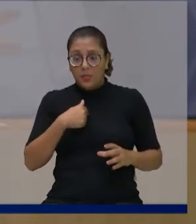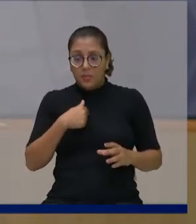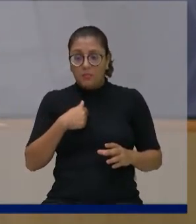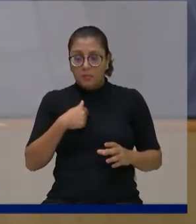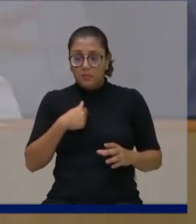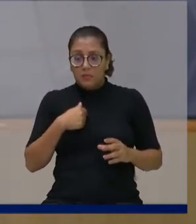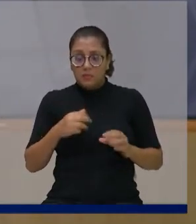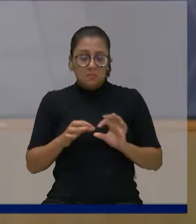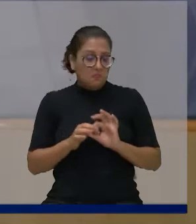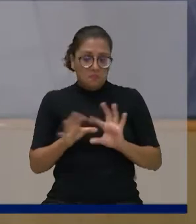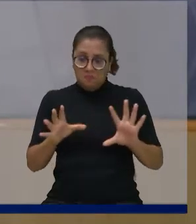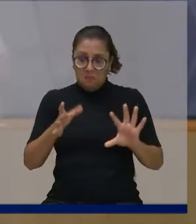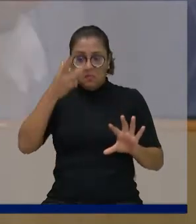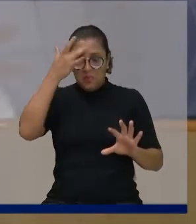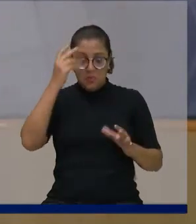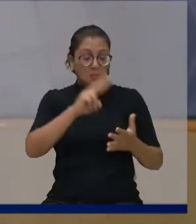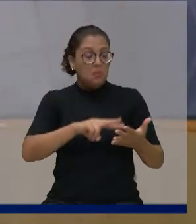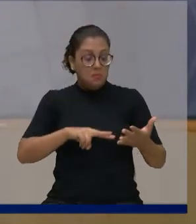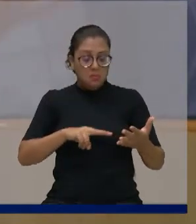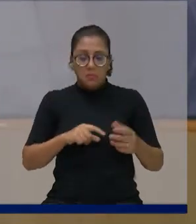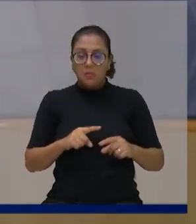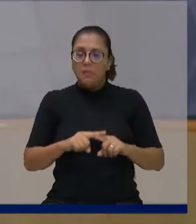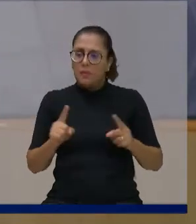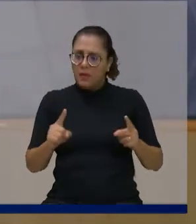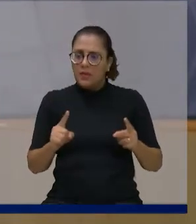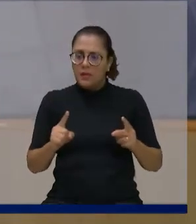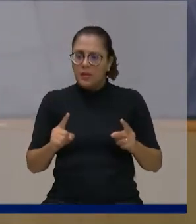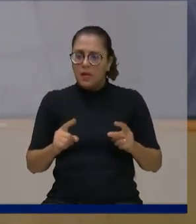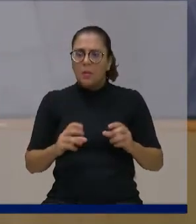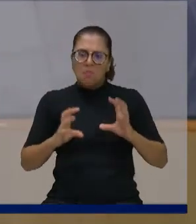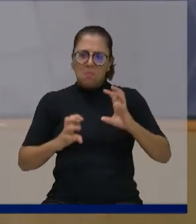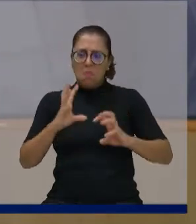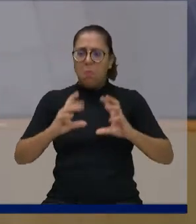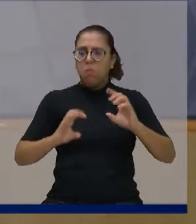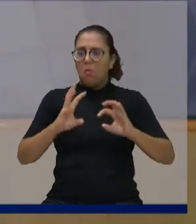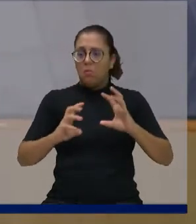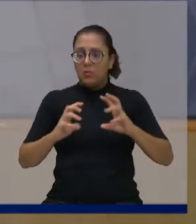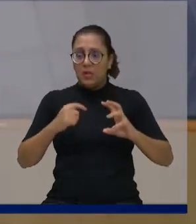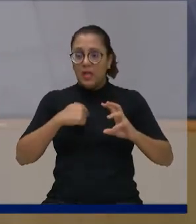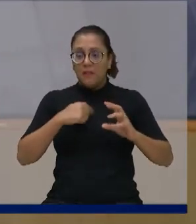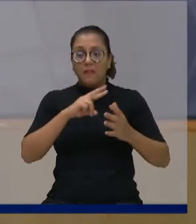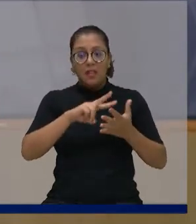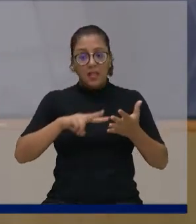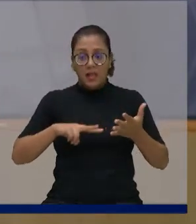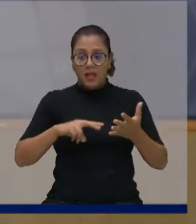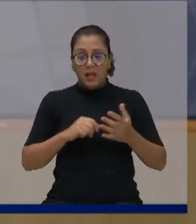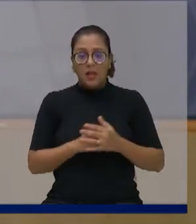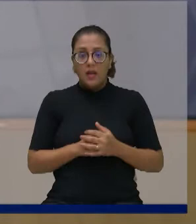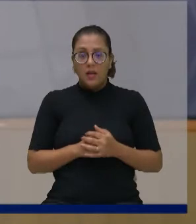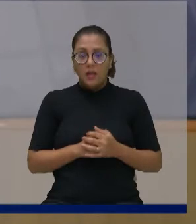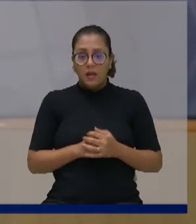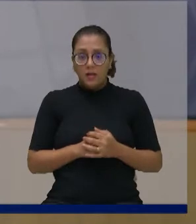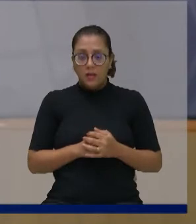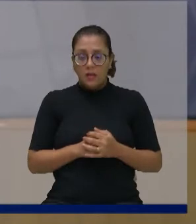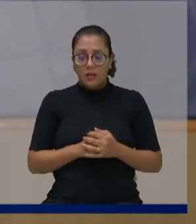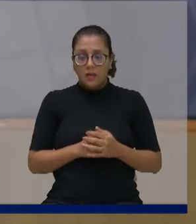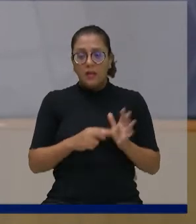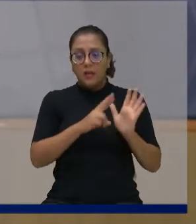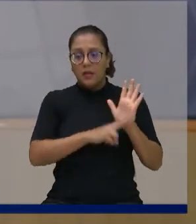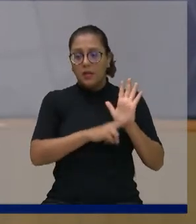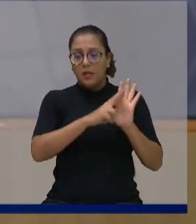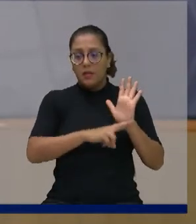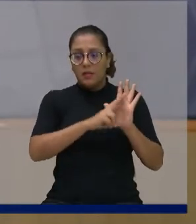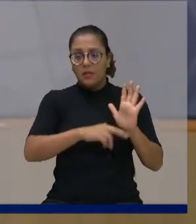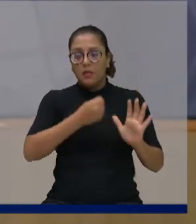Mas já que está essa briguinha, ah, não sei o quê, não sei o quê, então eu vou ler aqui para vocês. Vamos lá. De novo, resolução número 4,